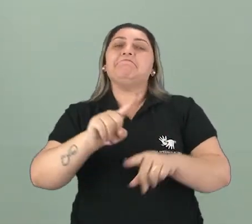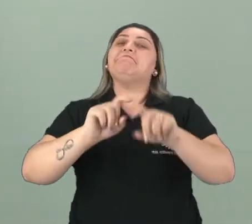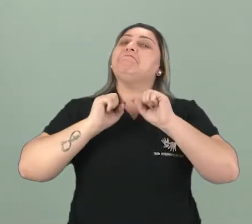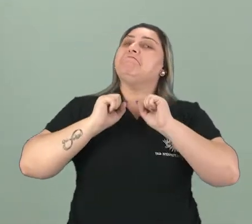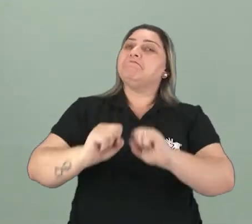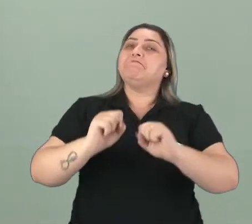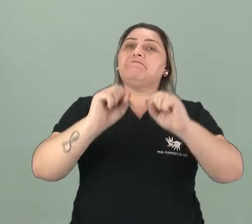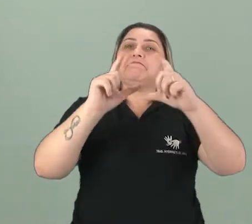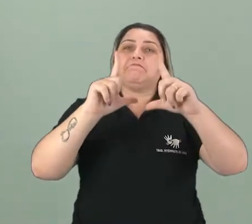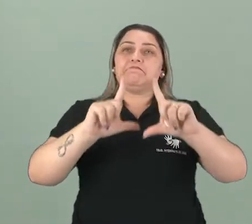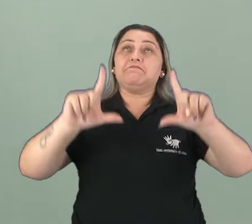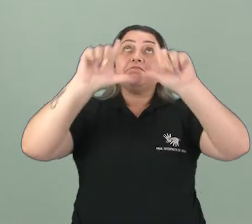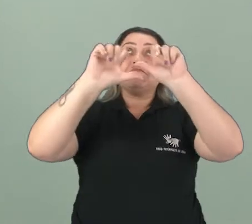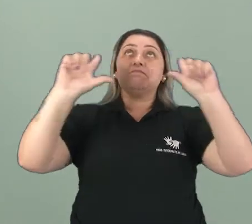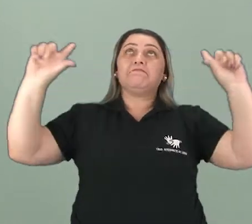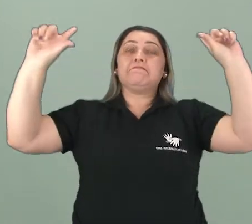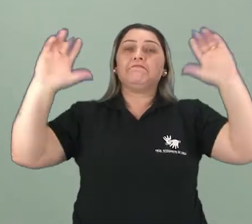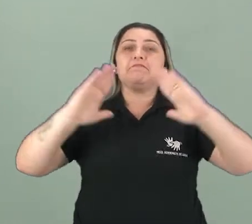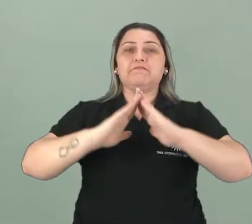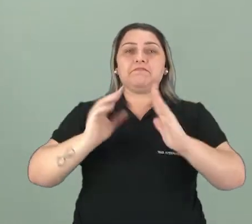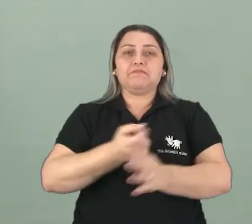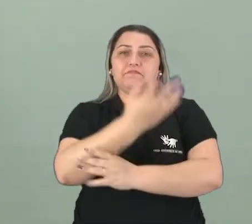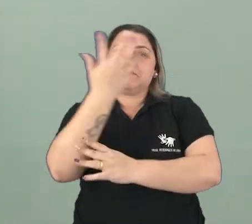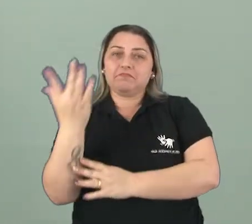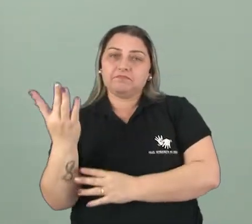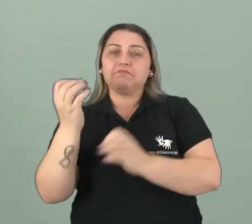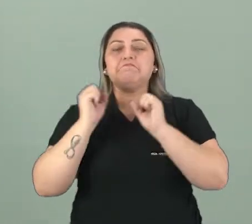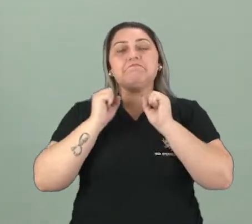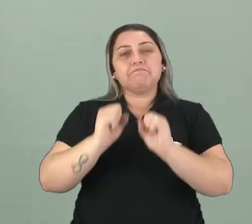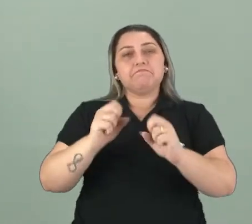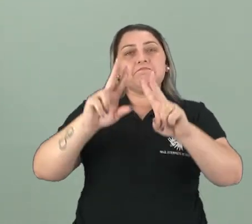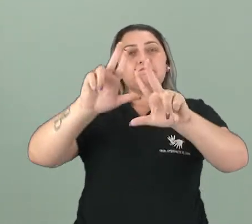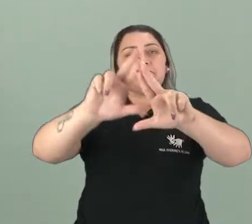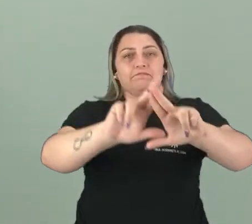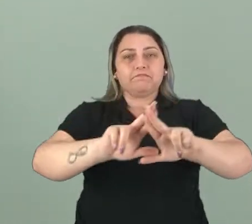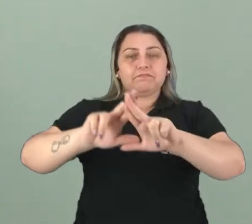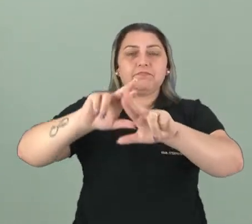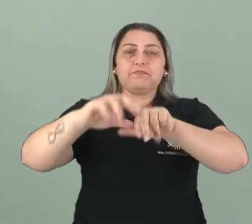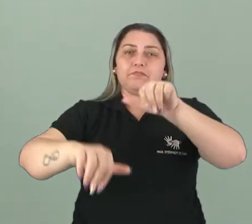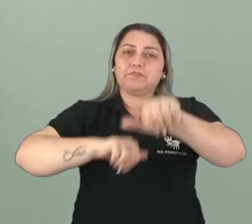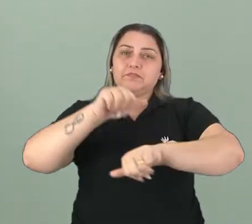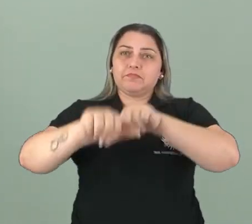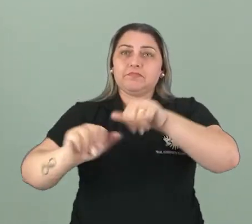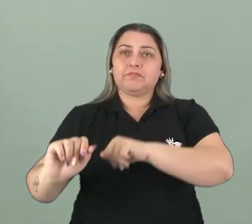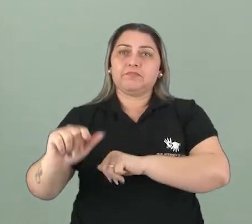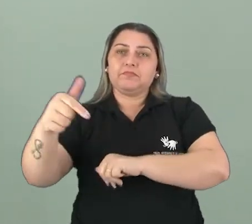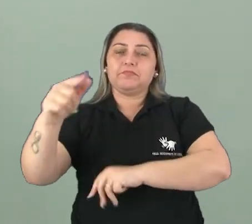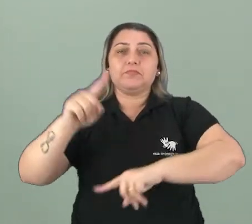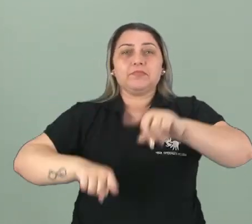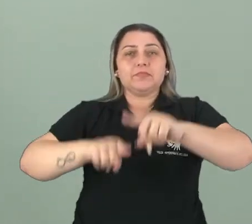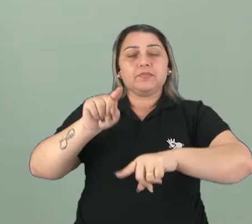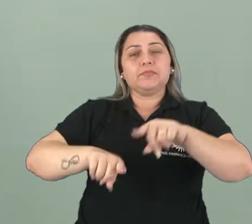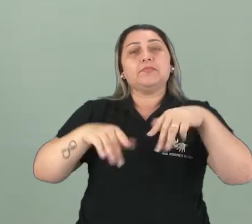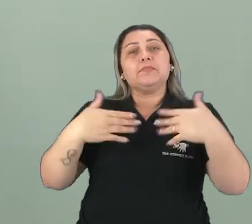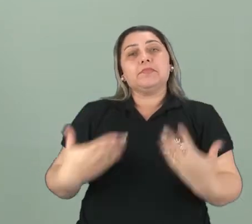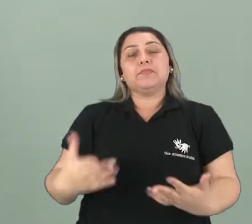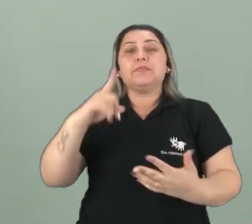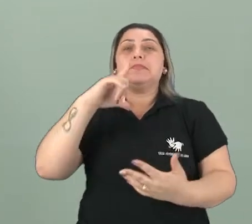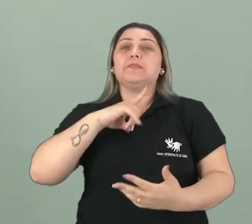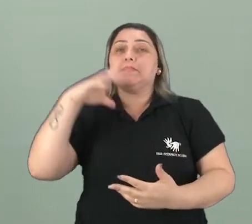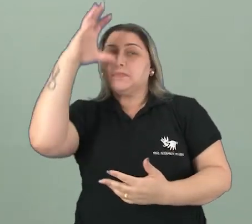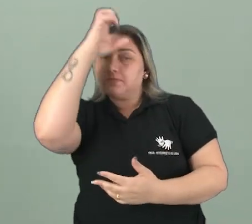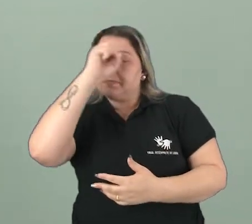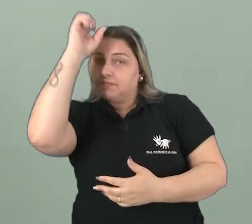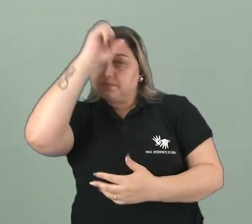virar telha. Viu a quantidade de coisas que podem ser recicladas para se transformar em um outro produto? Então, para isso, nós temos que